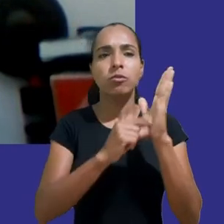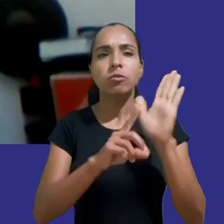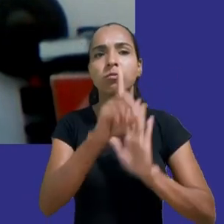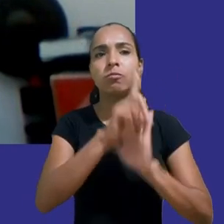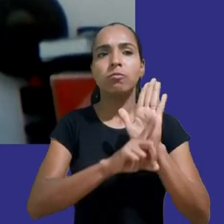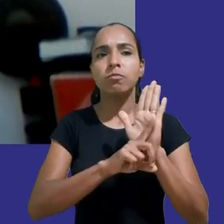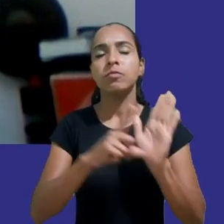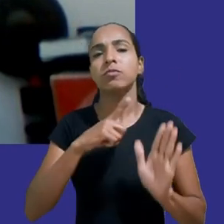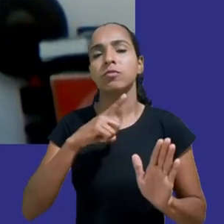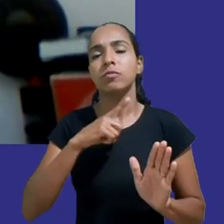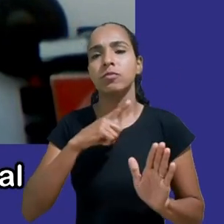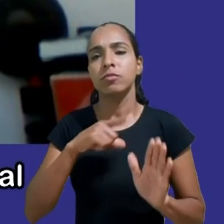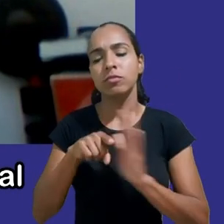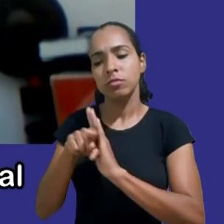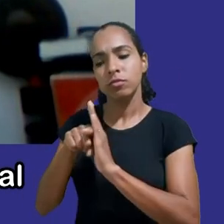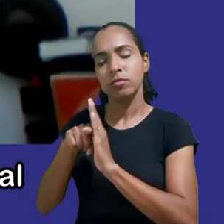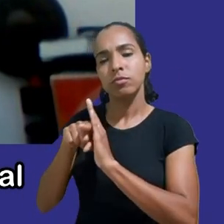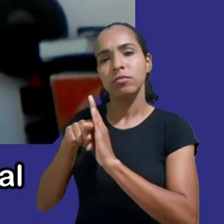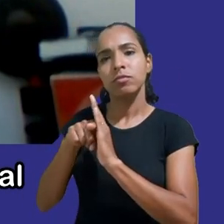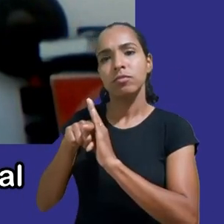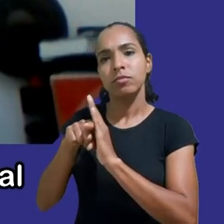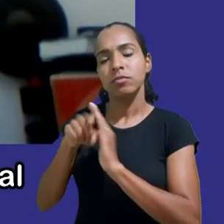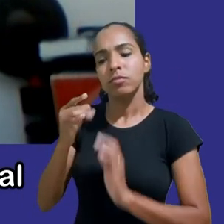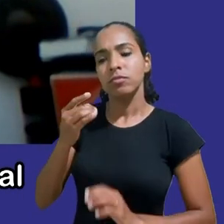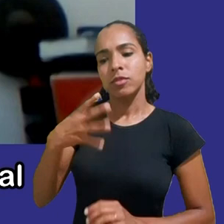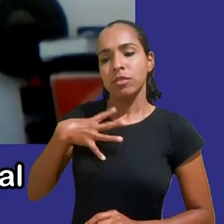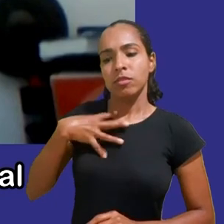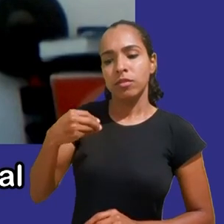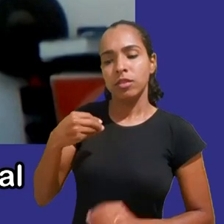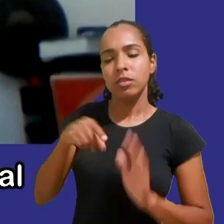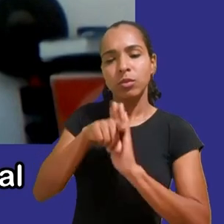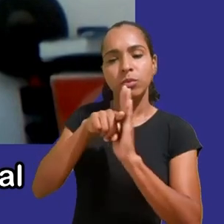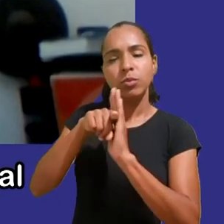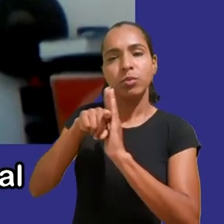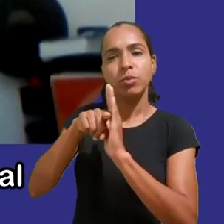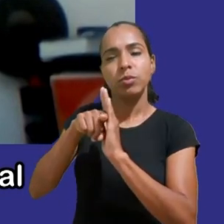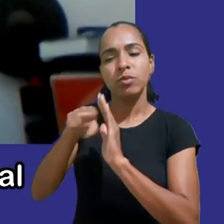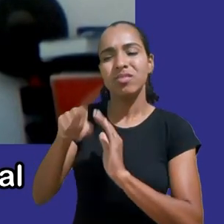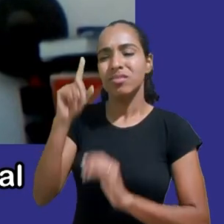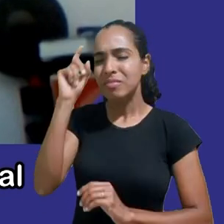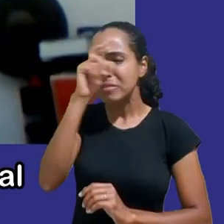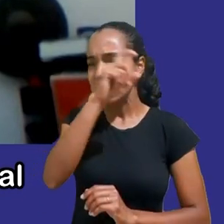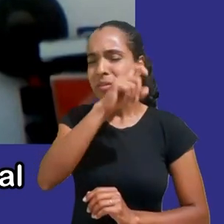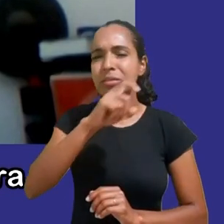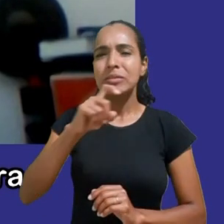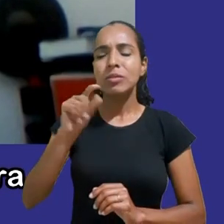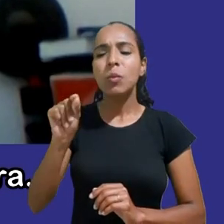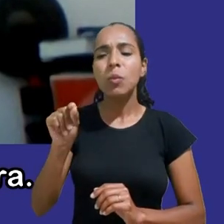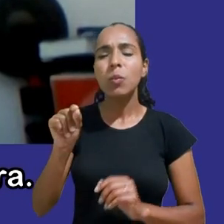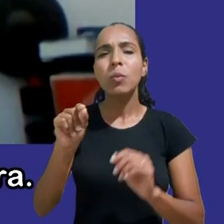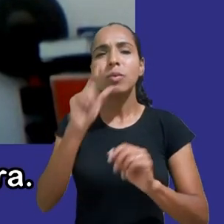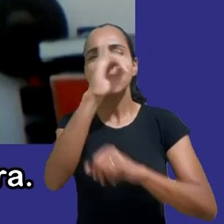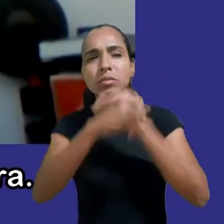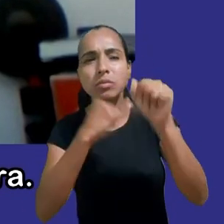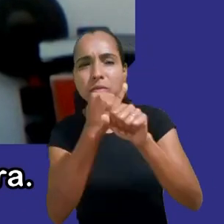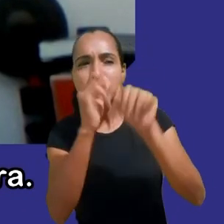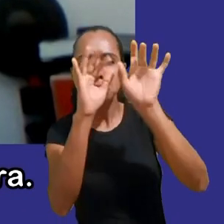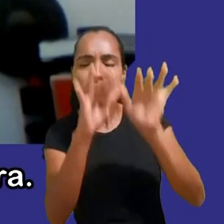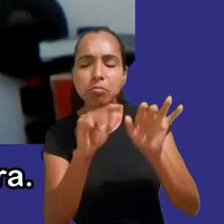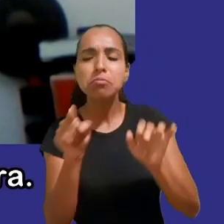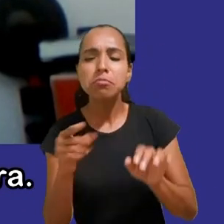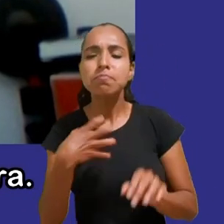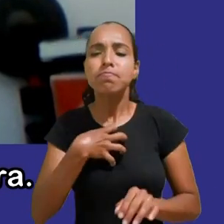dificuldades que meus filhos vivenciam ao longo do tempo no ambiente digital e do questionamento sobre uma interação digital